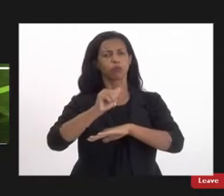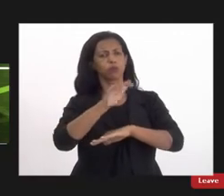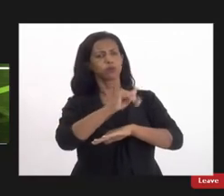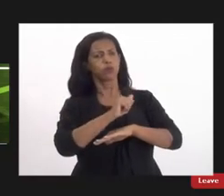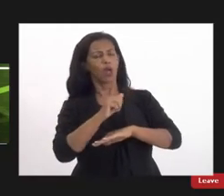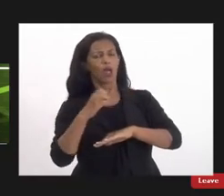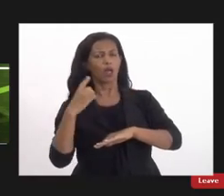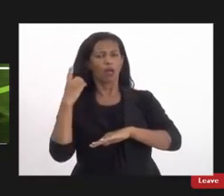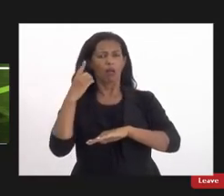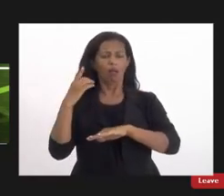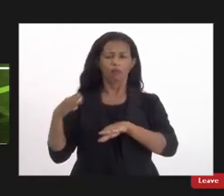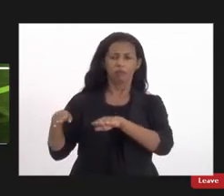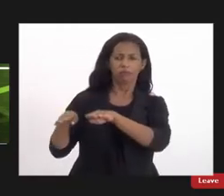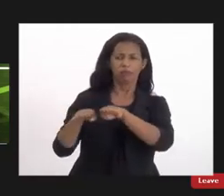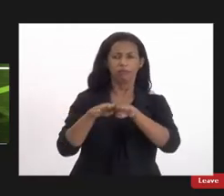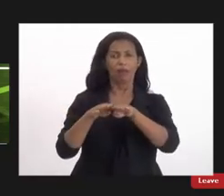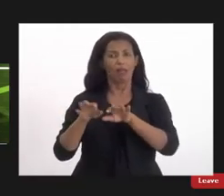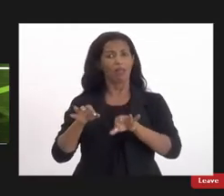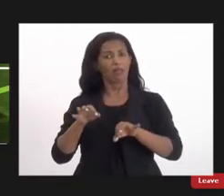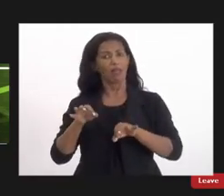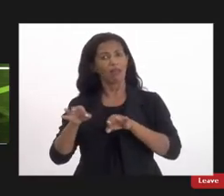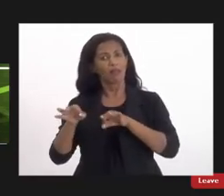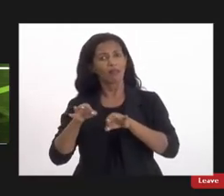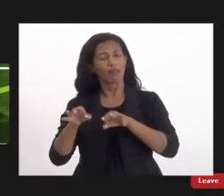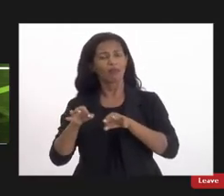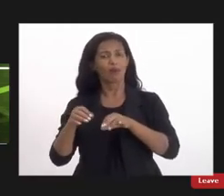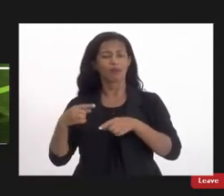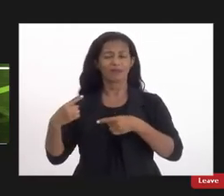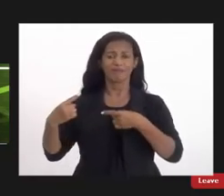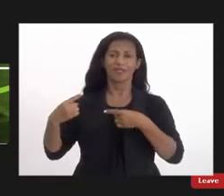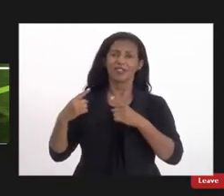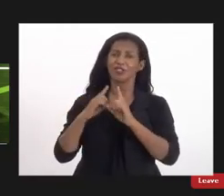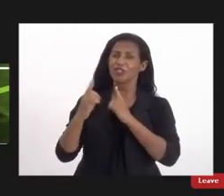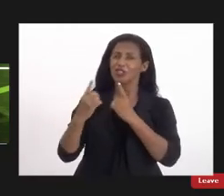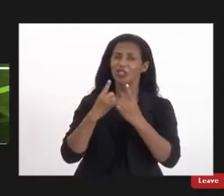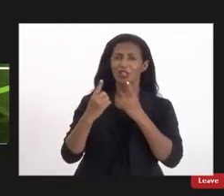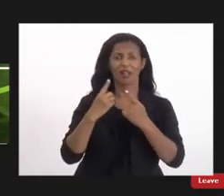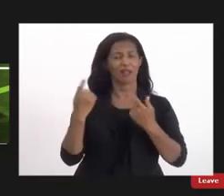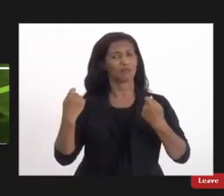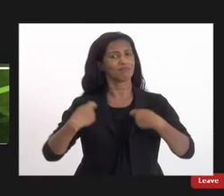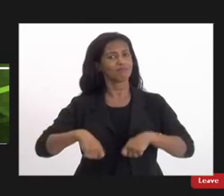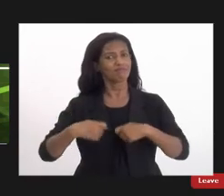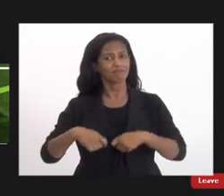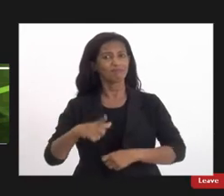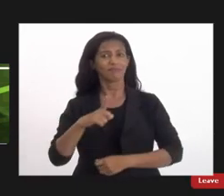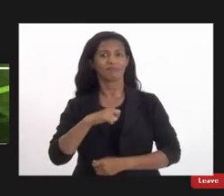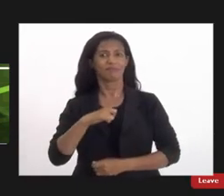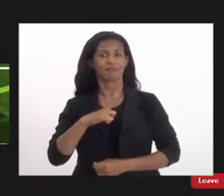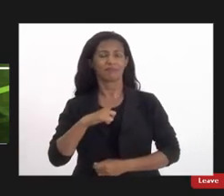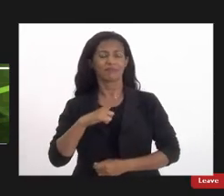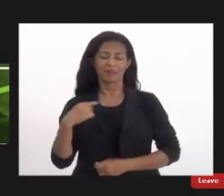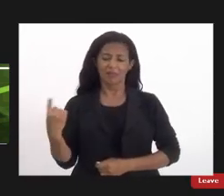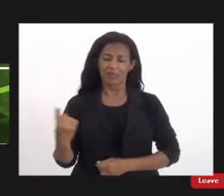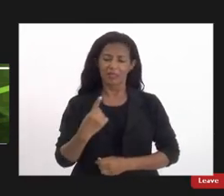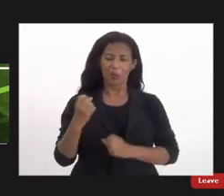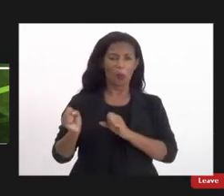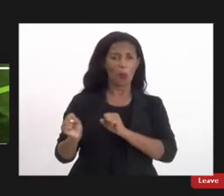né? Porque essa é a forma de diálogo que a gente precisa, que exista para a gente poder